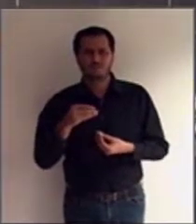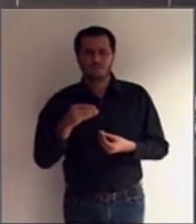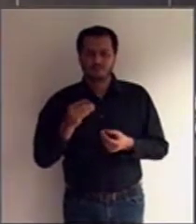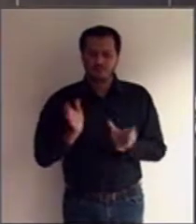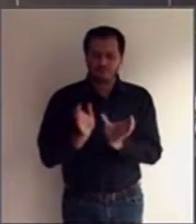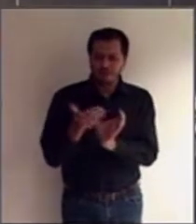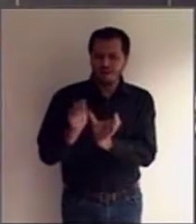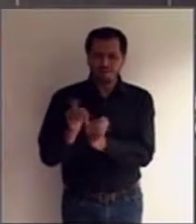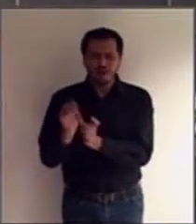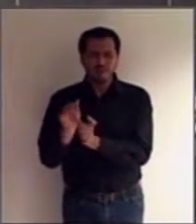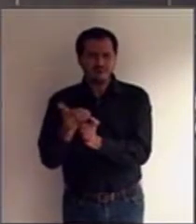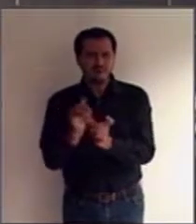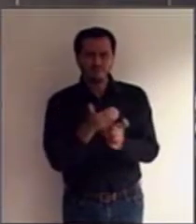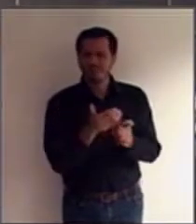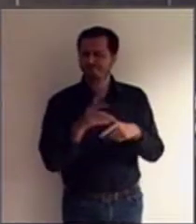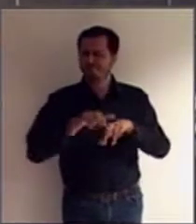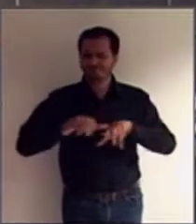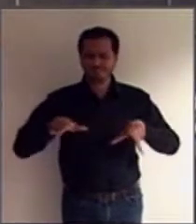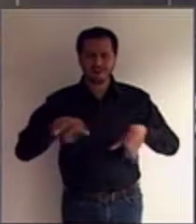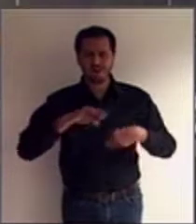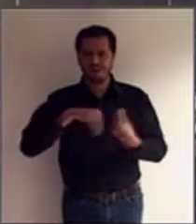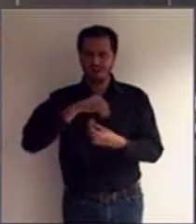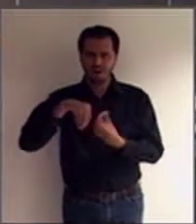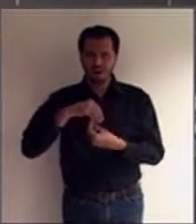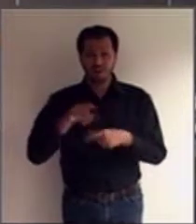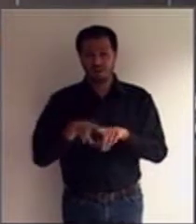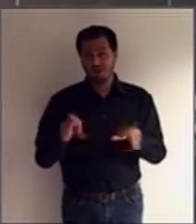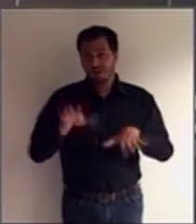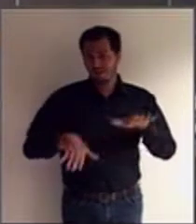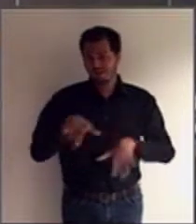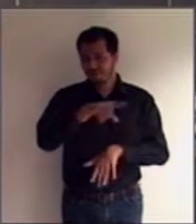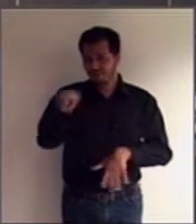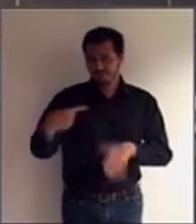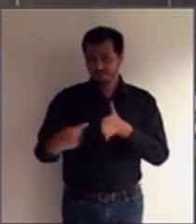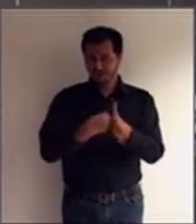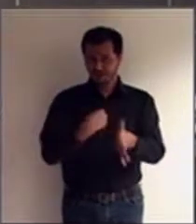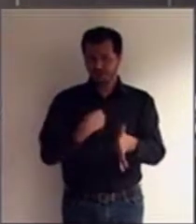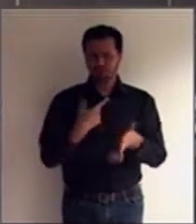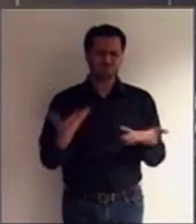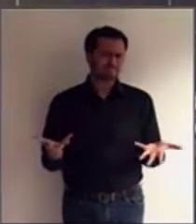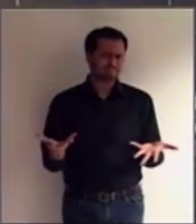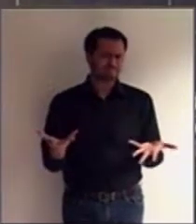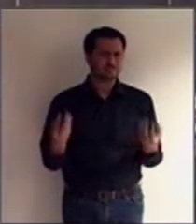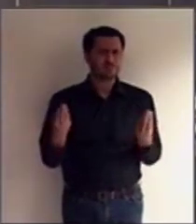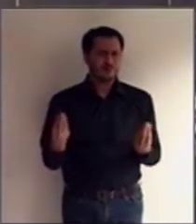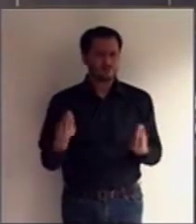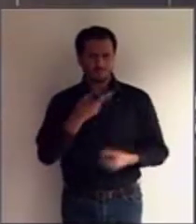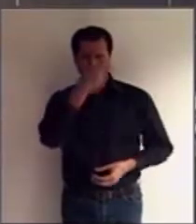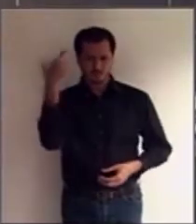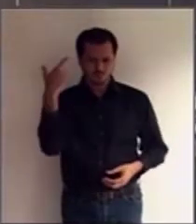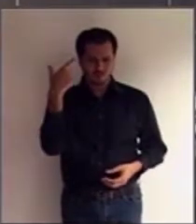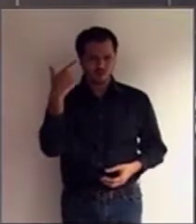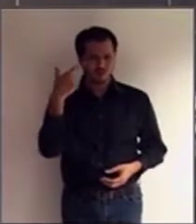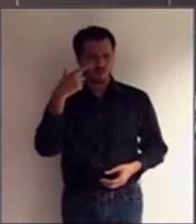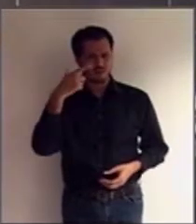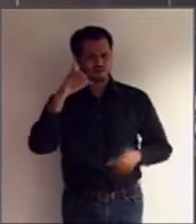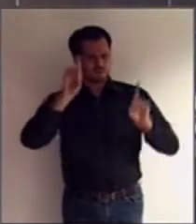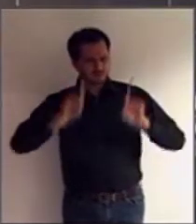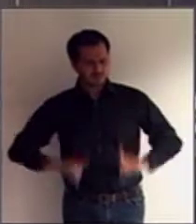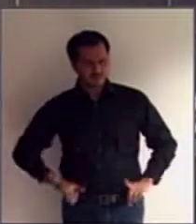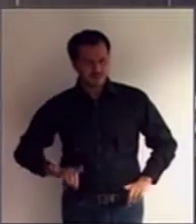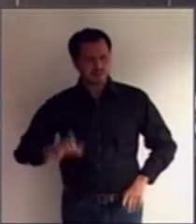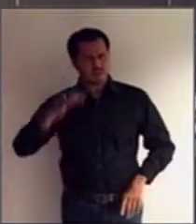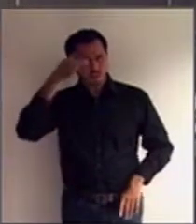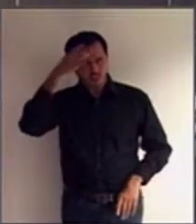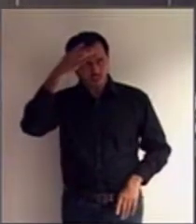nomenclaturas. Então, quando vocês me perguntam, por exemplo, mas, Eugênia, a pessoa com deficiência intelectual está prevista